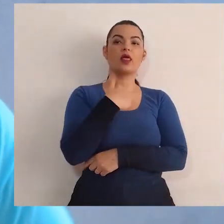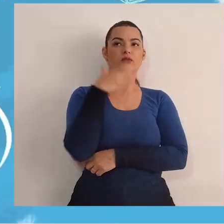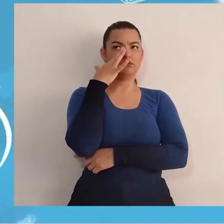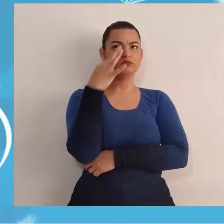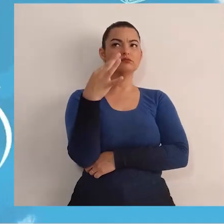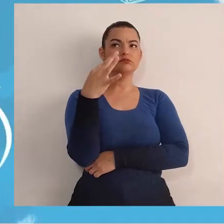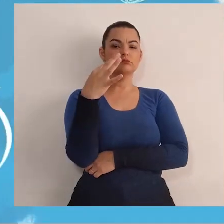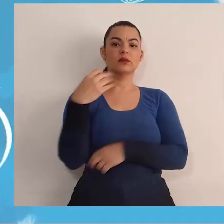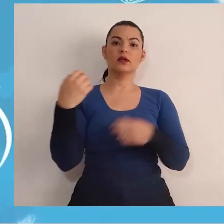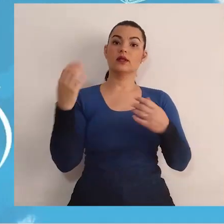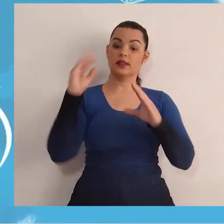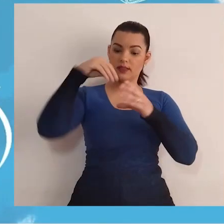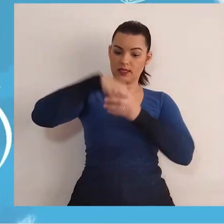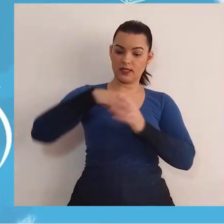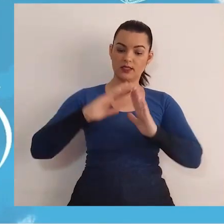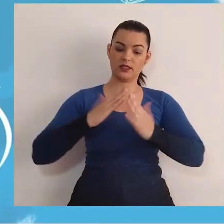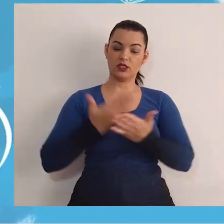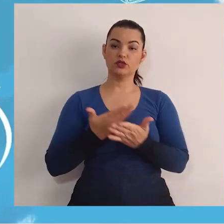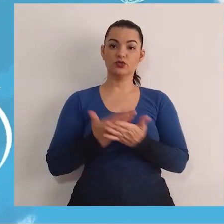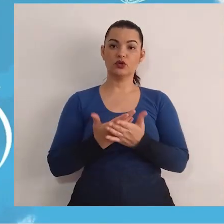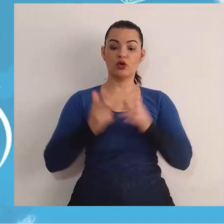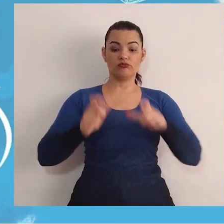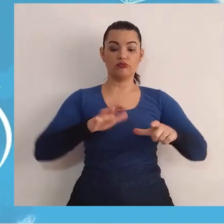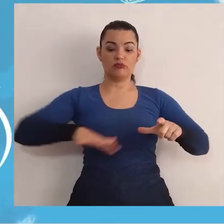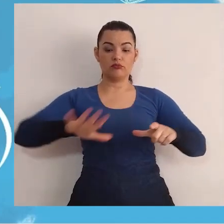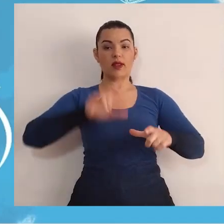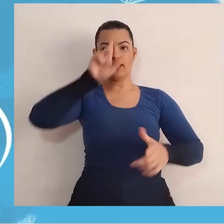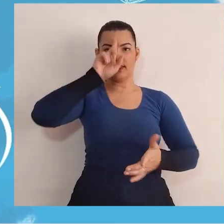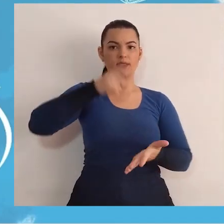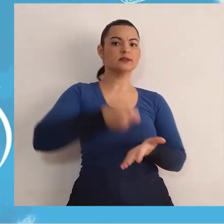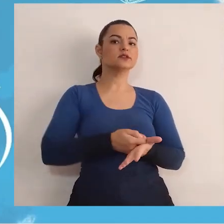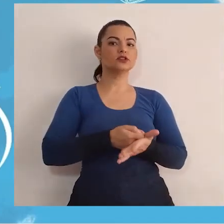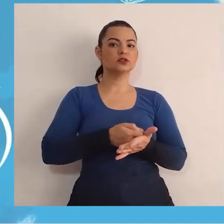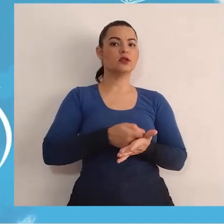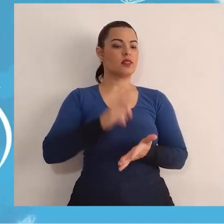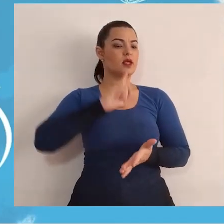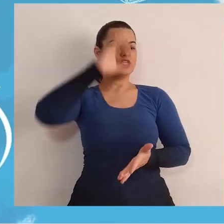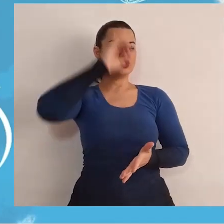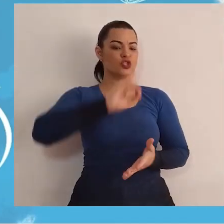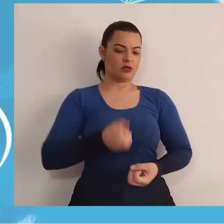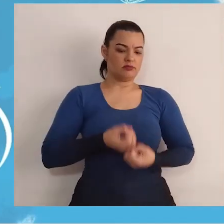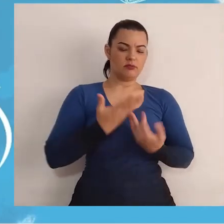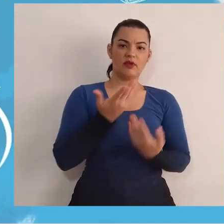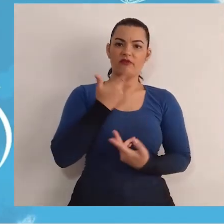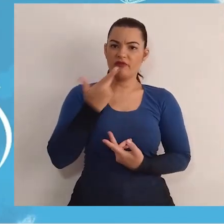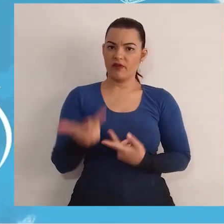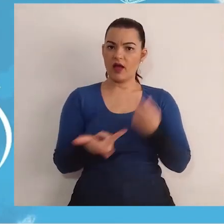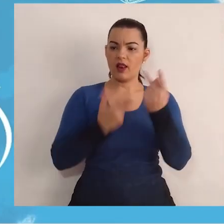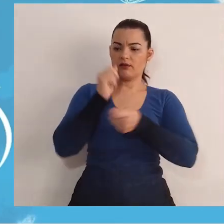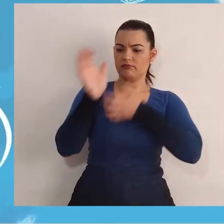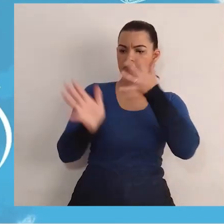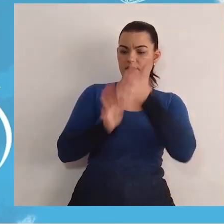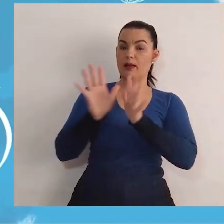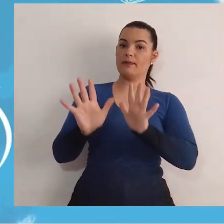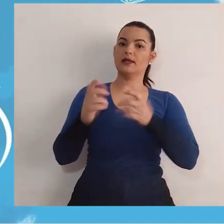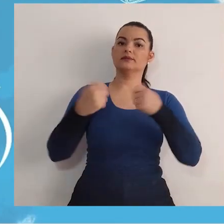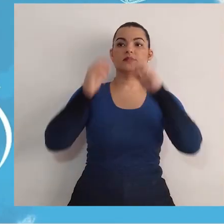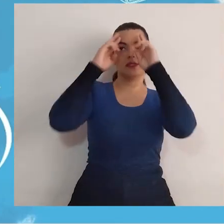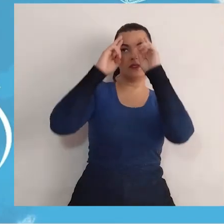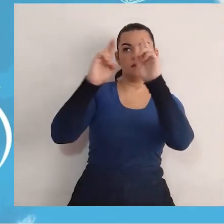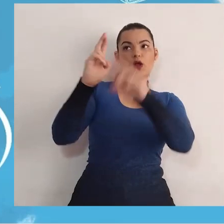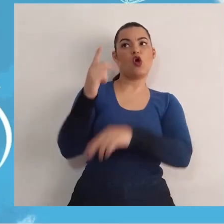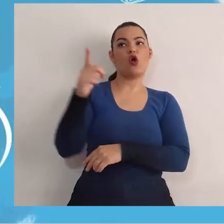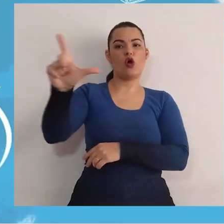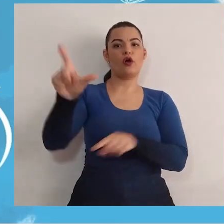Então a escola é um importante espaço decisório onde nós temos o direito de nos expressarmos, mas também